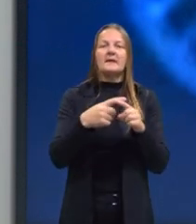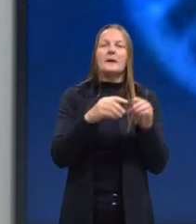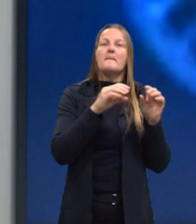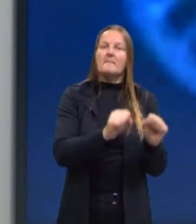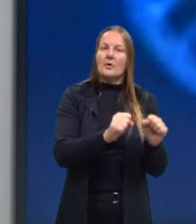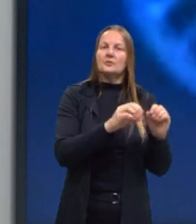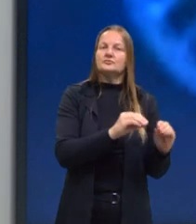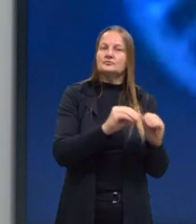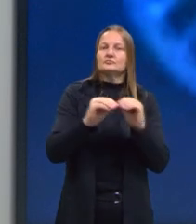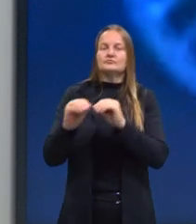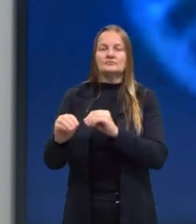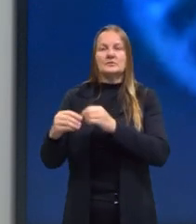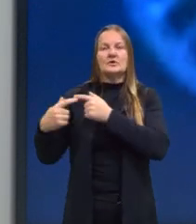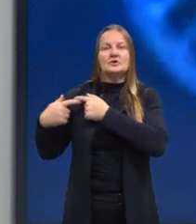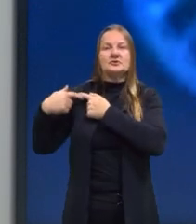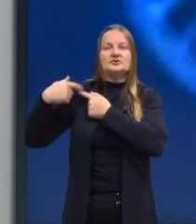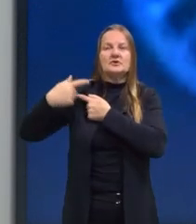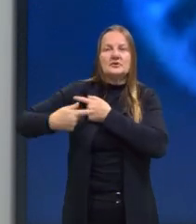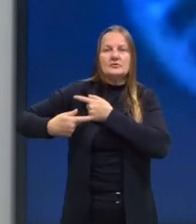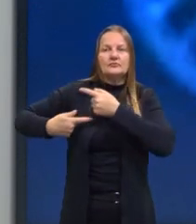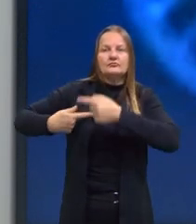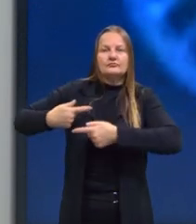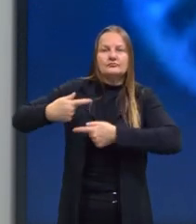gerações posteriores.